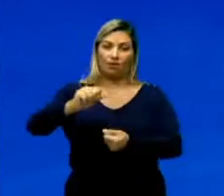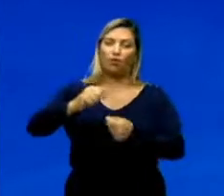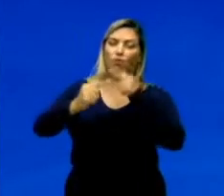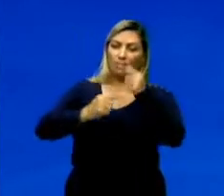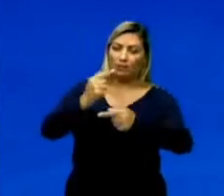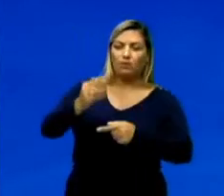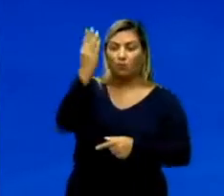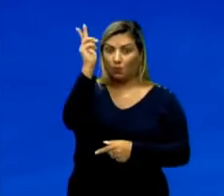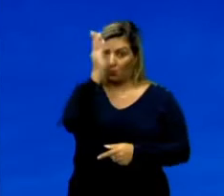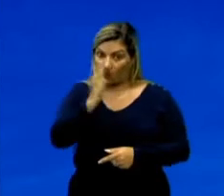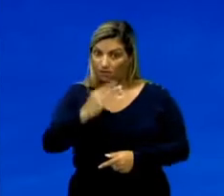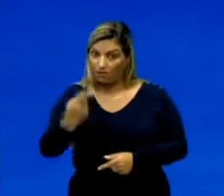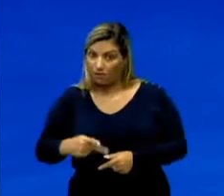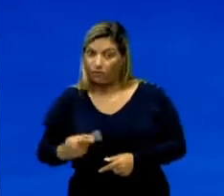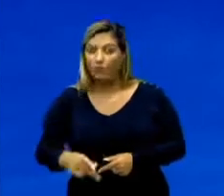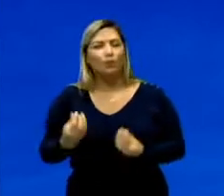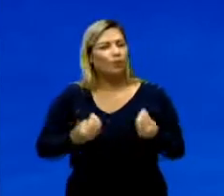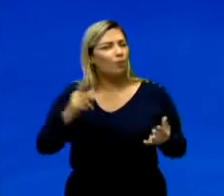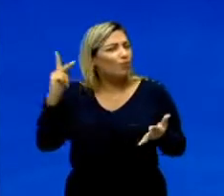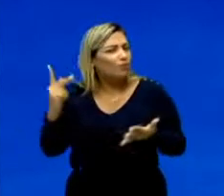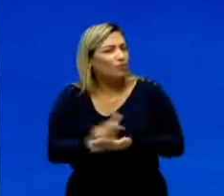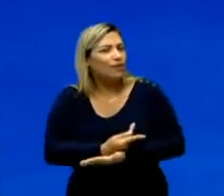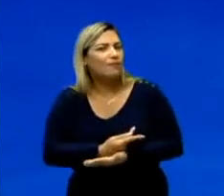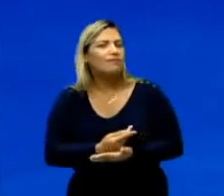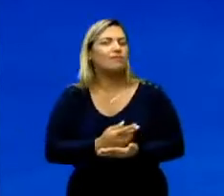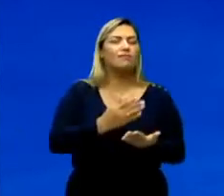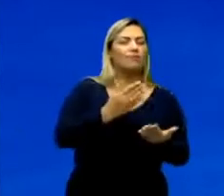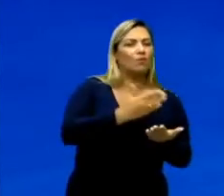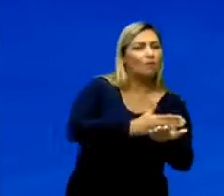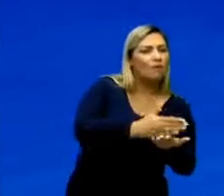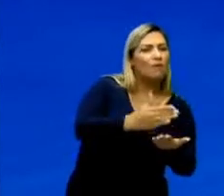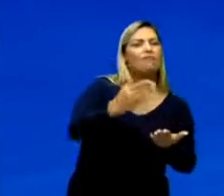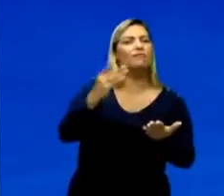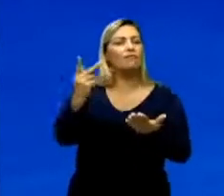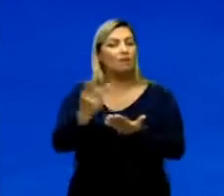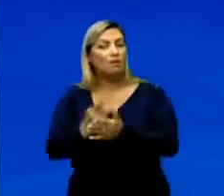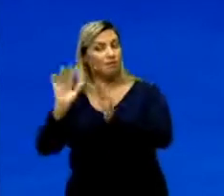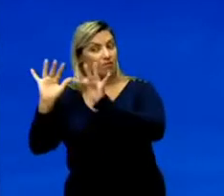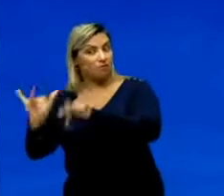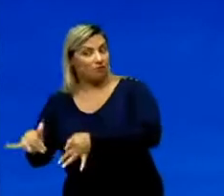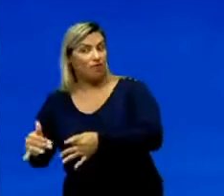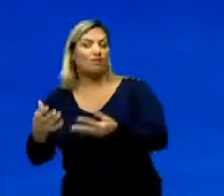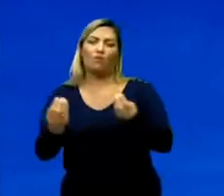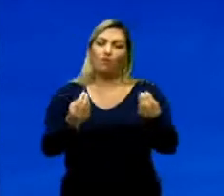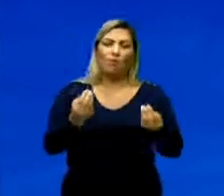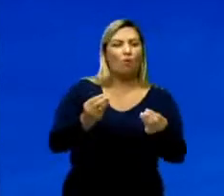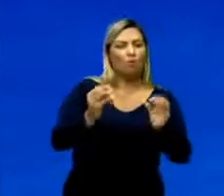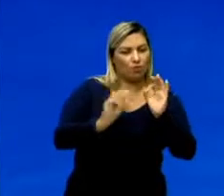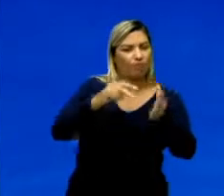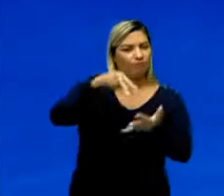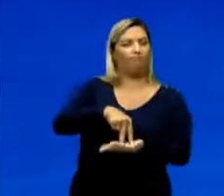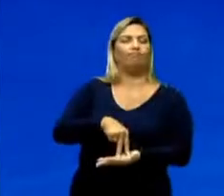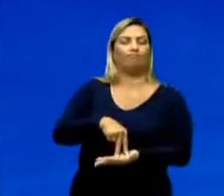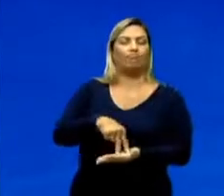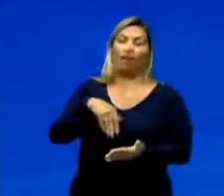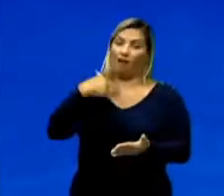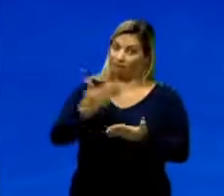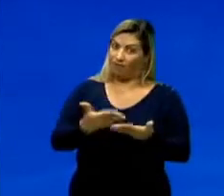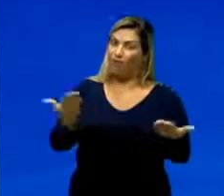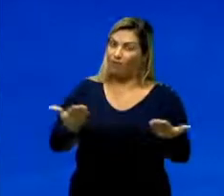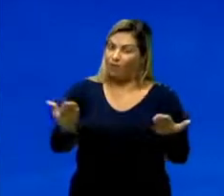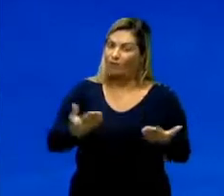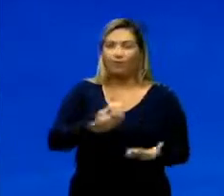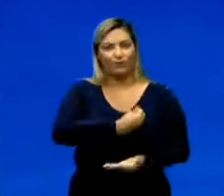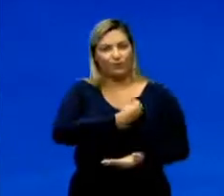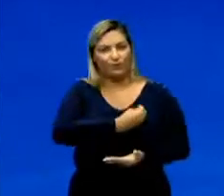no Brasil, como ela se finda, como ela se inicia, como ela se consolida, e até hoje a